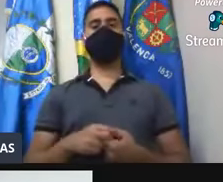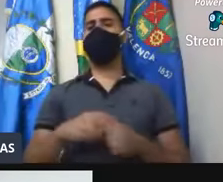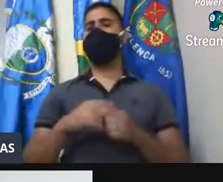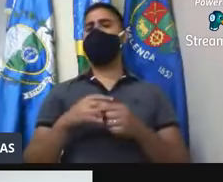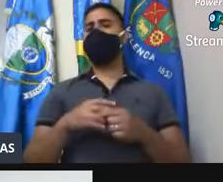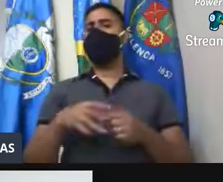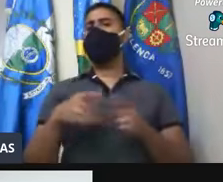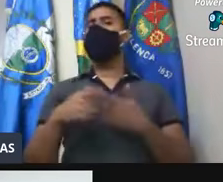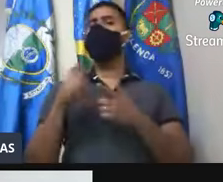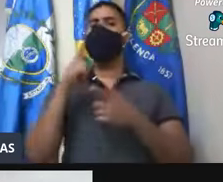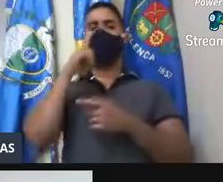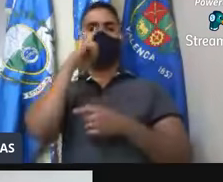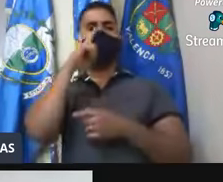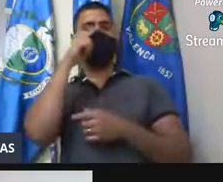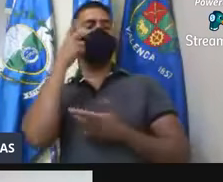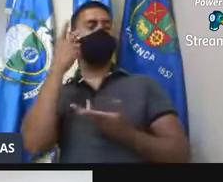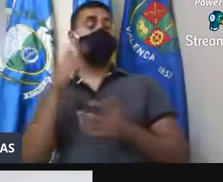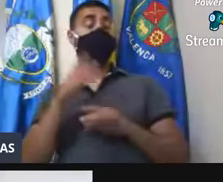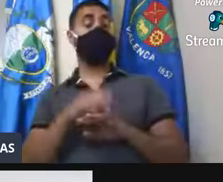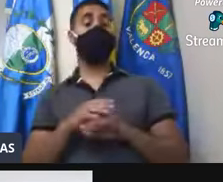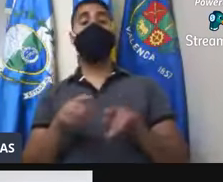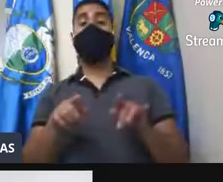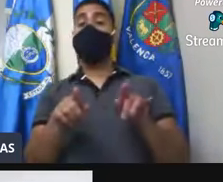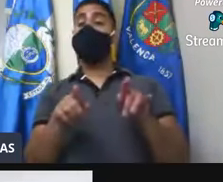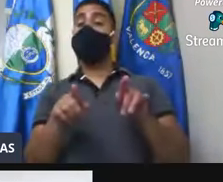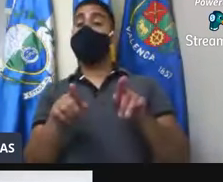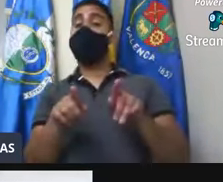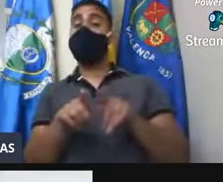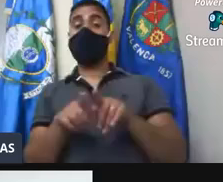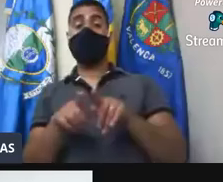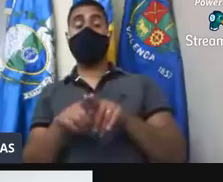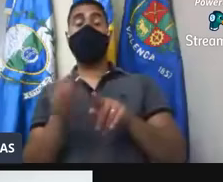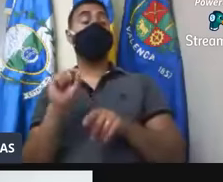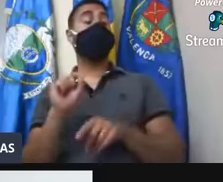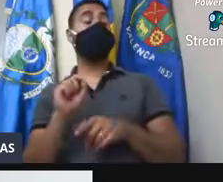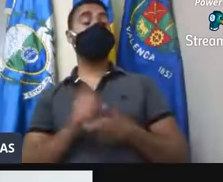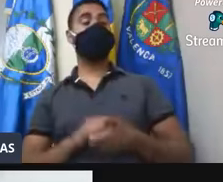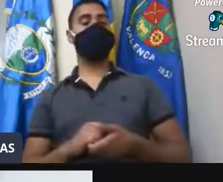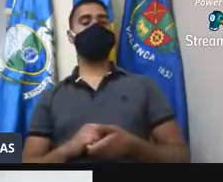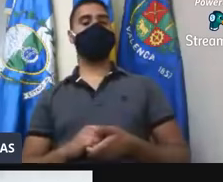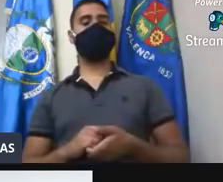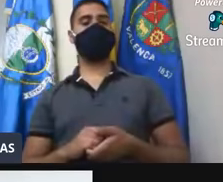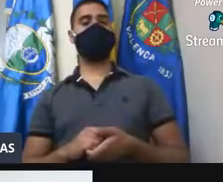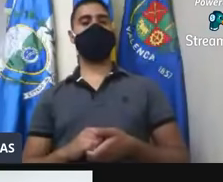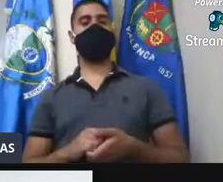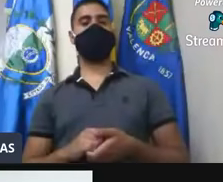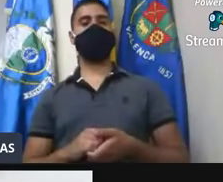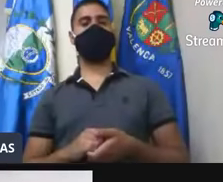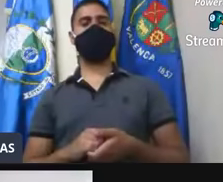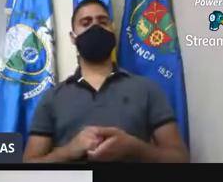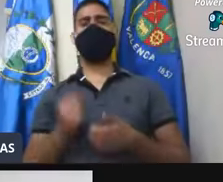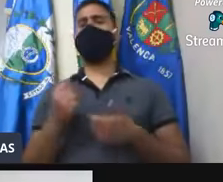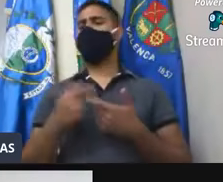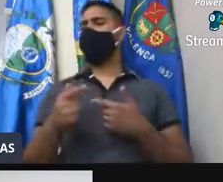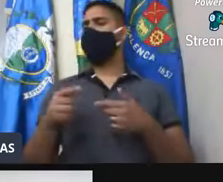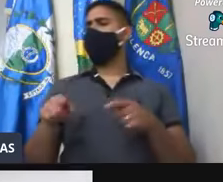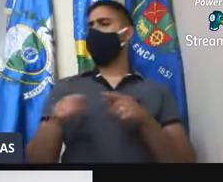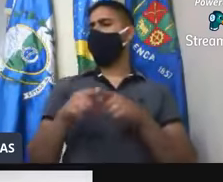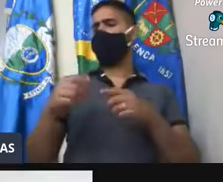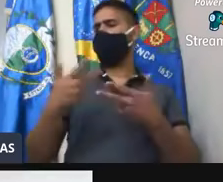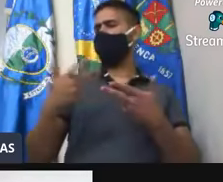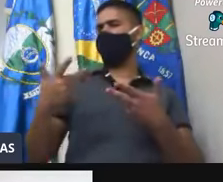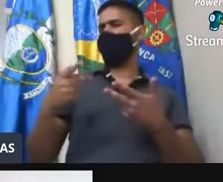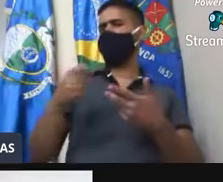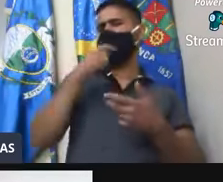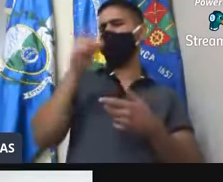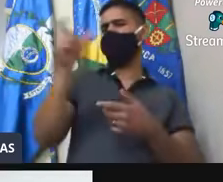em frente à rua Pedro Madsen, e também uma questão até de estética, né, as bolsas ficam